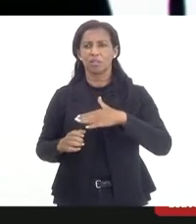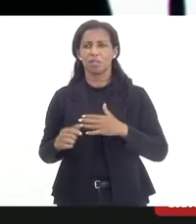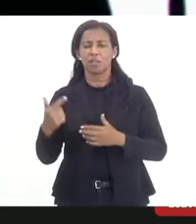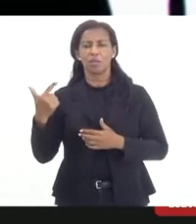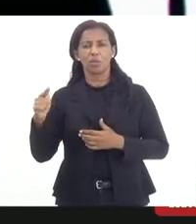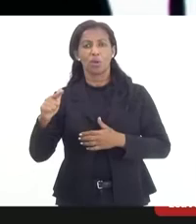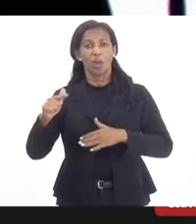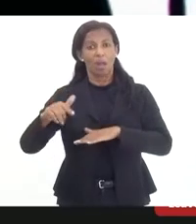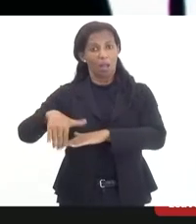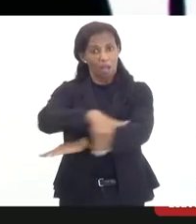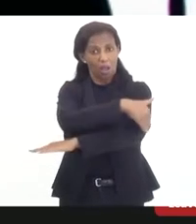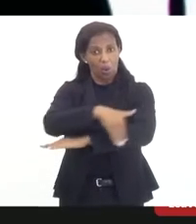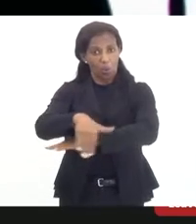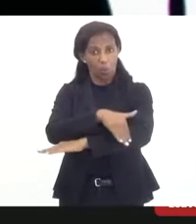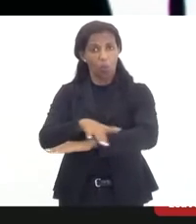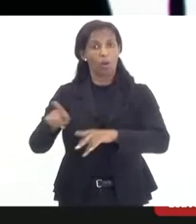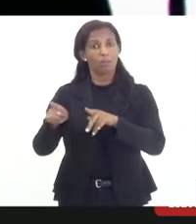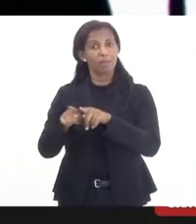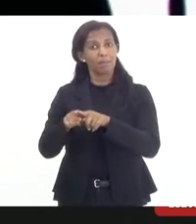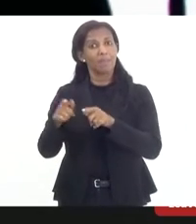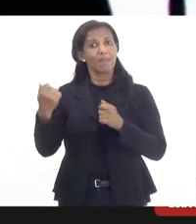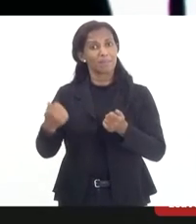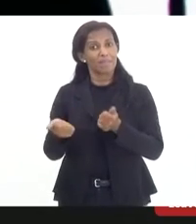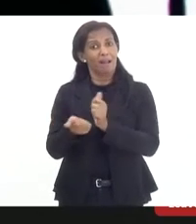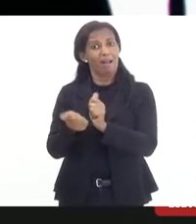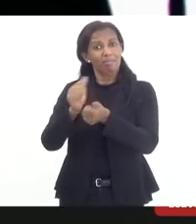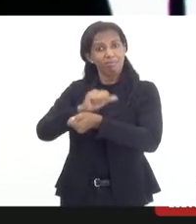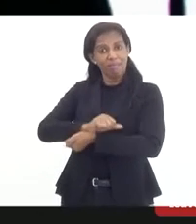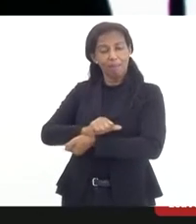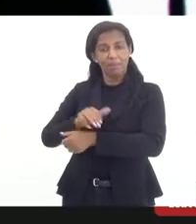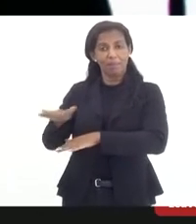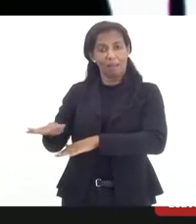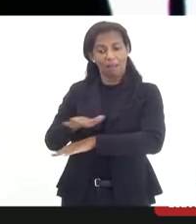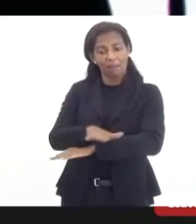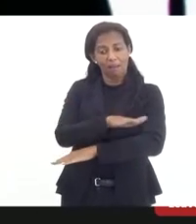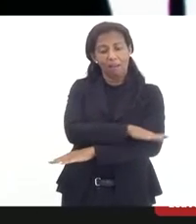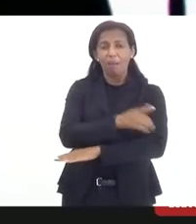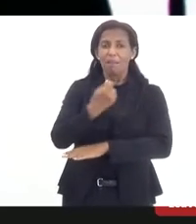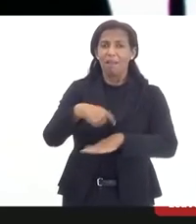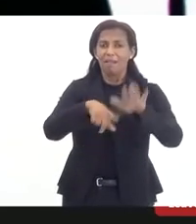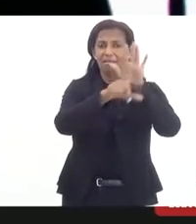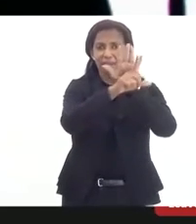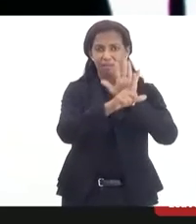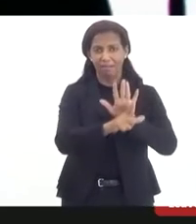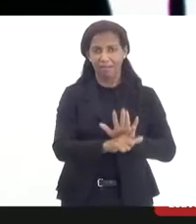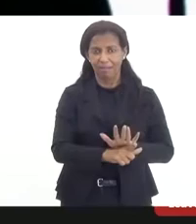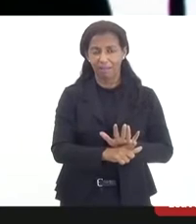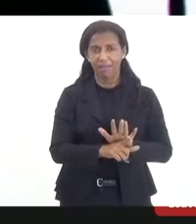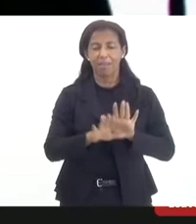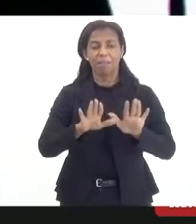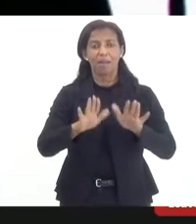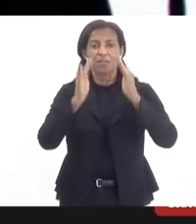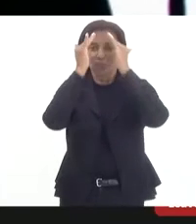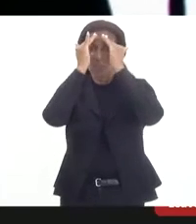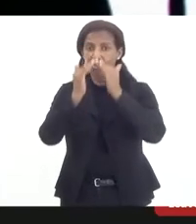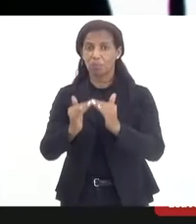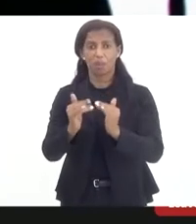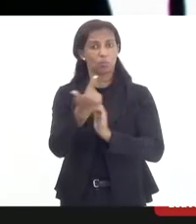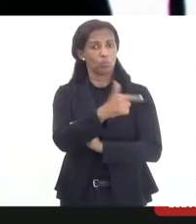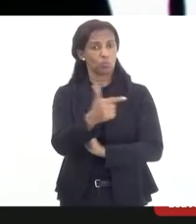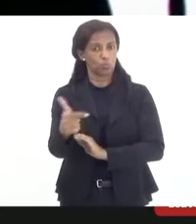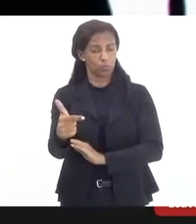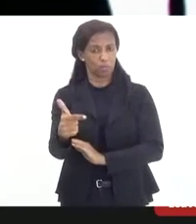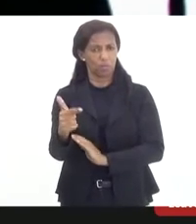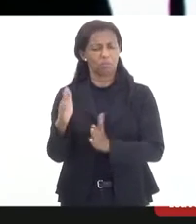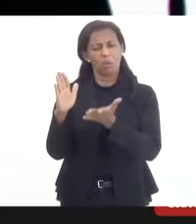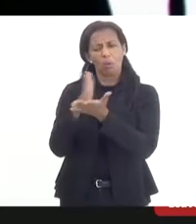As calçadas adaptadas, vagas de estacionamento, são muitas leis, mas infelizmente nem todas são respeitadas. E